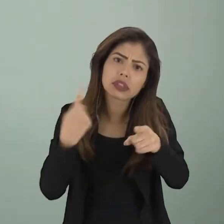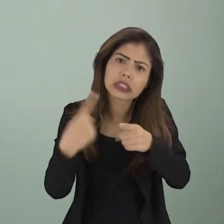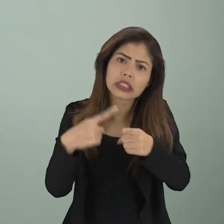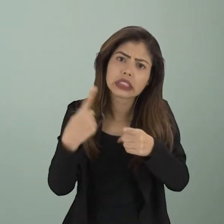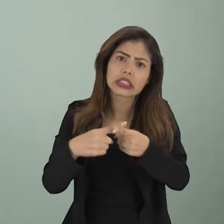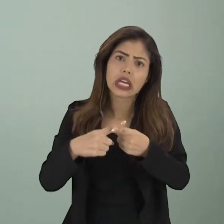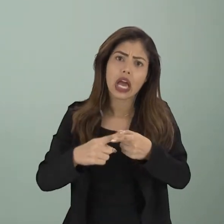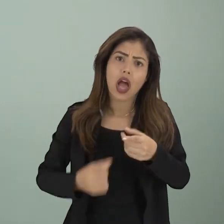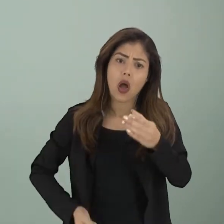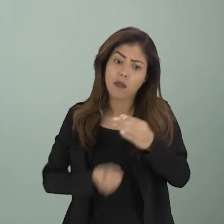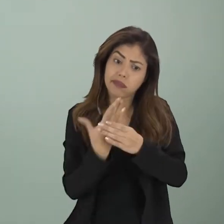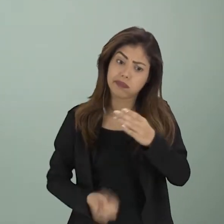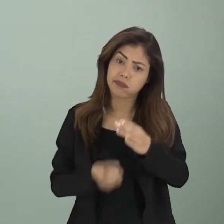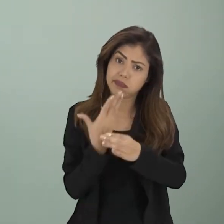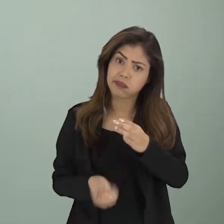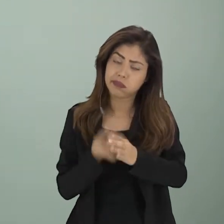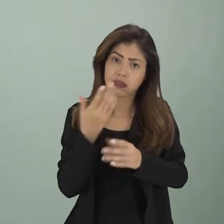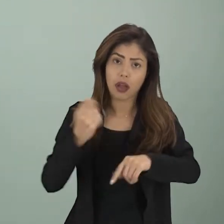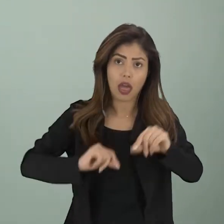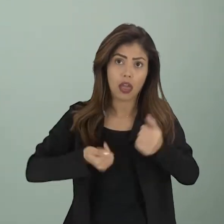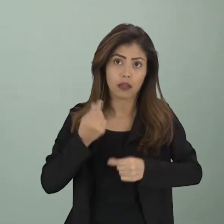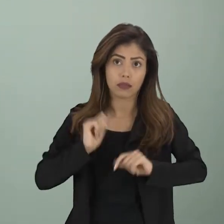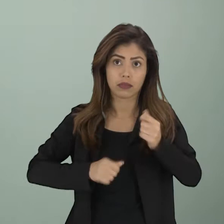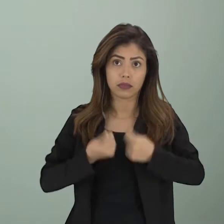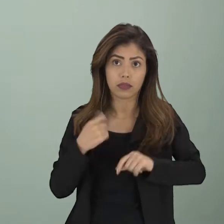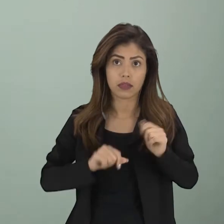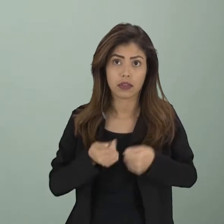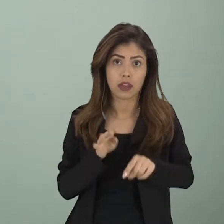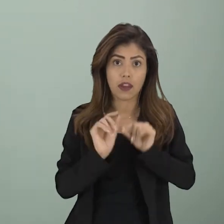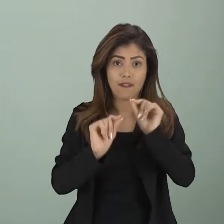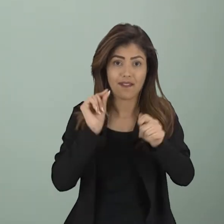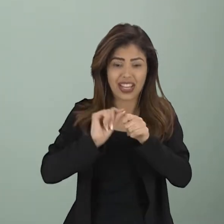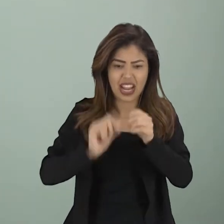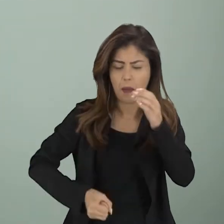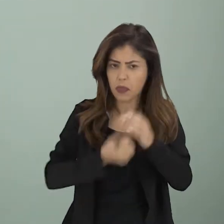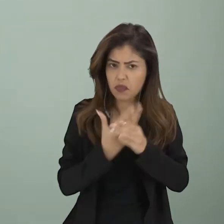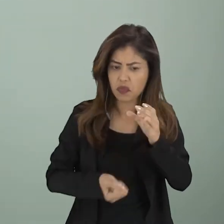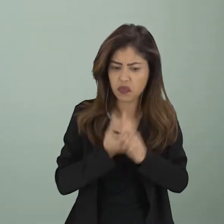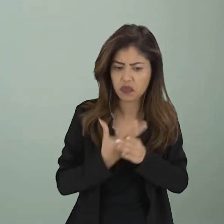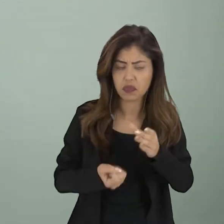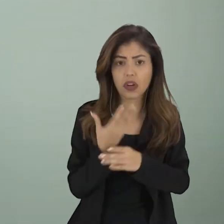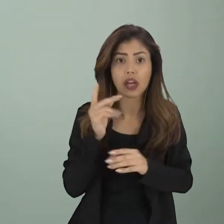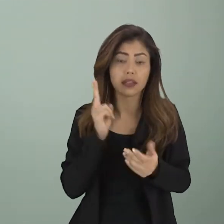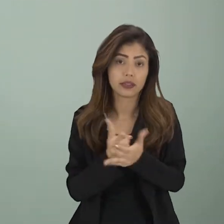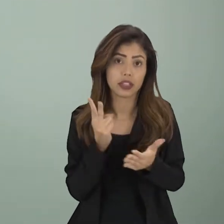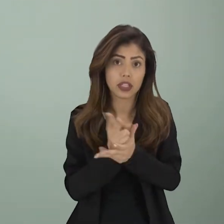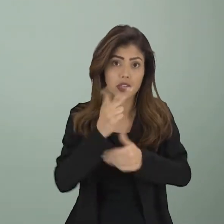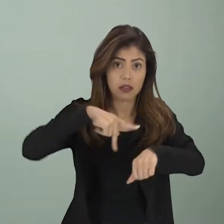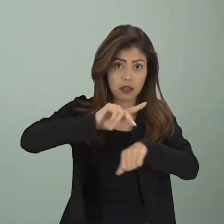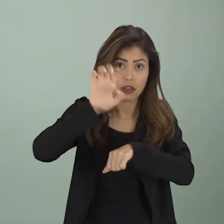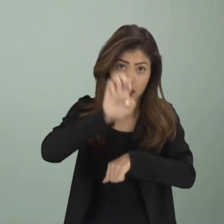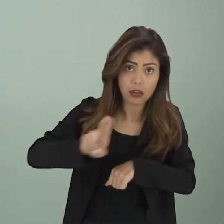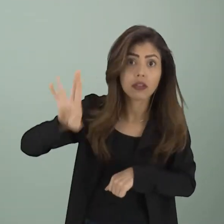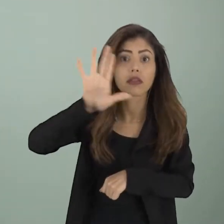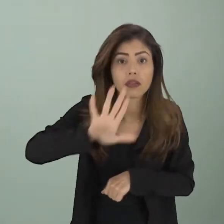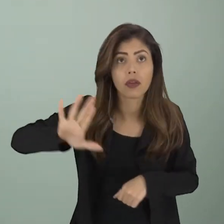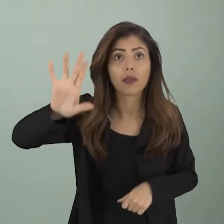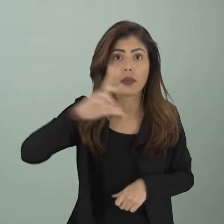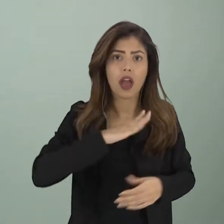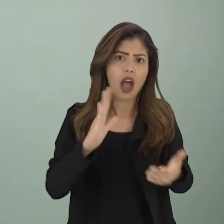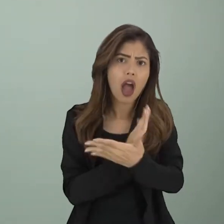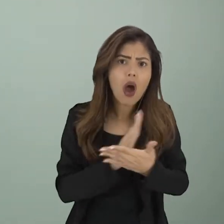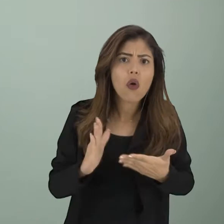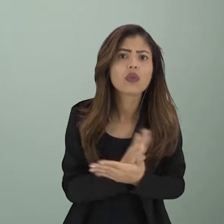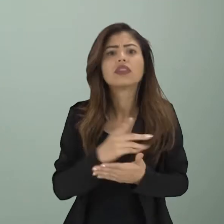superprodução econômica, né? Eles começam a produzir, produzir. Os países da Europa, alguns, eles começam